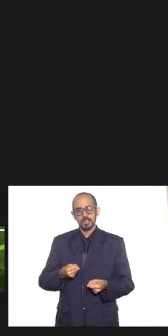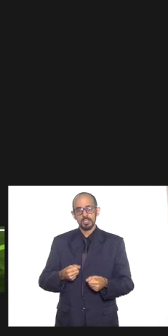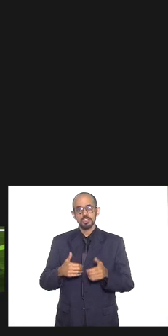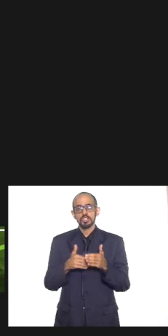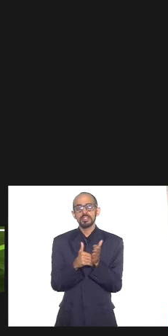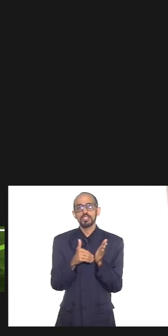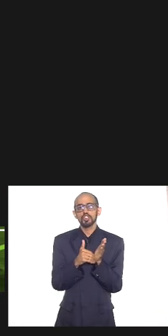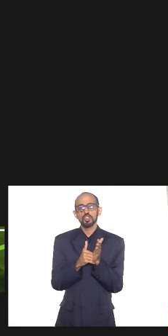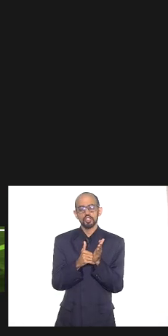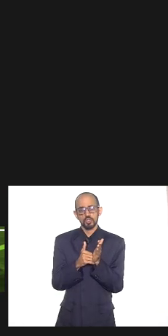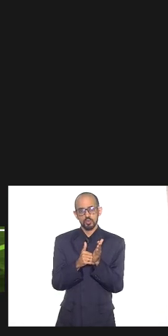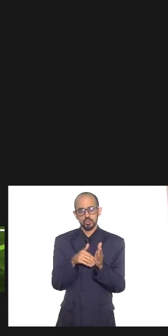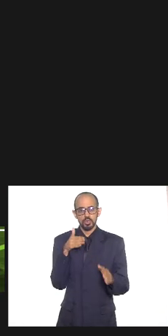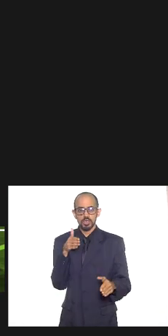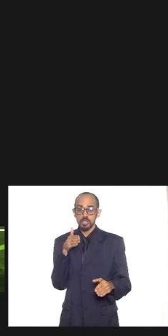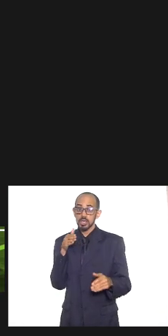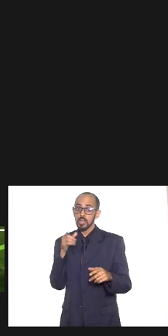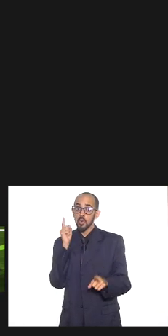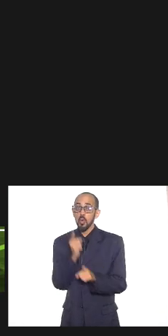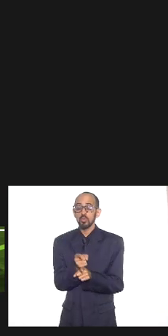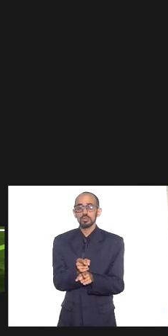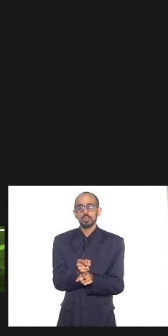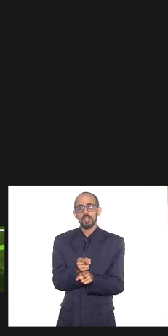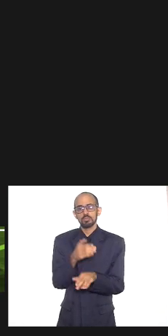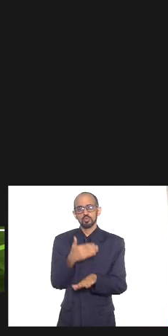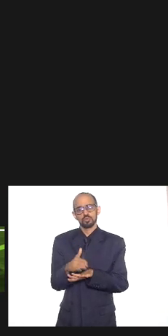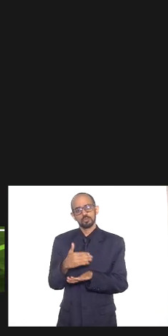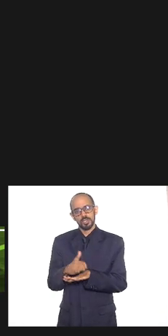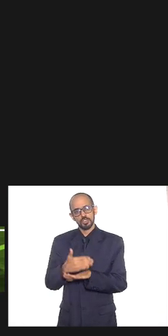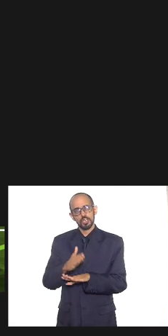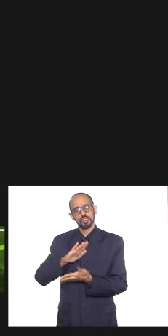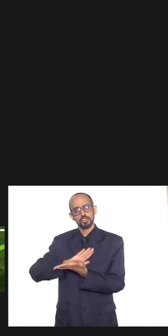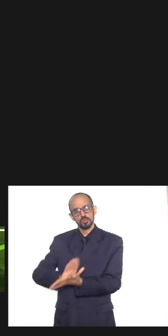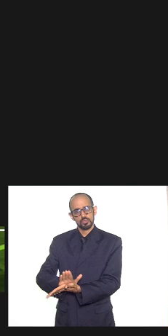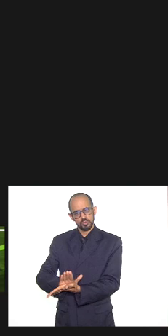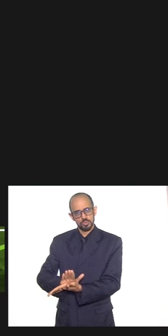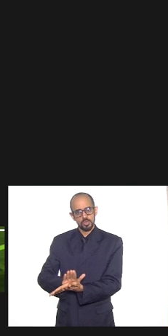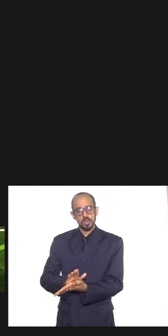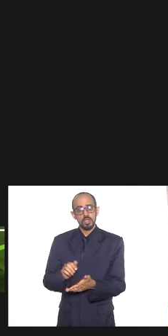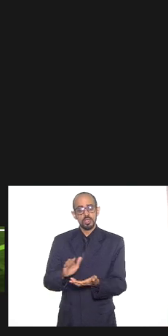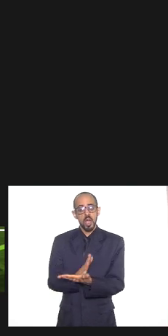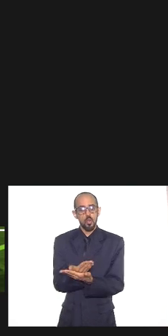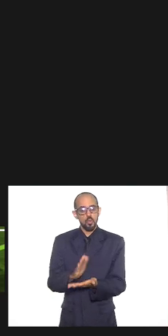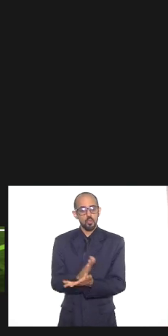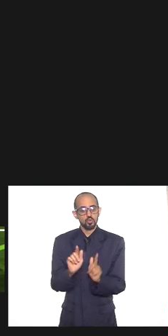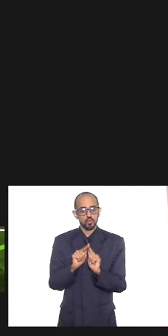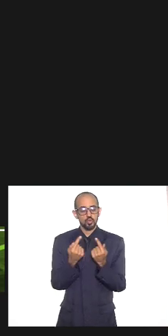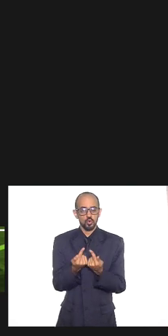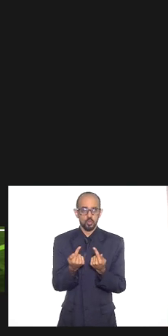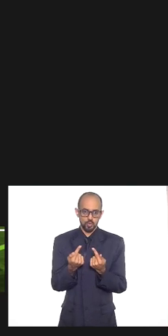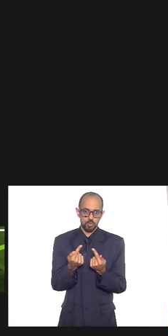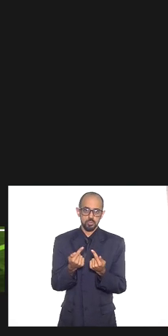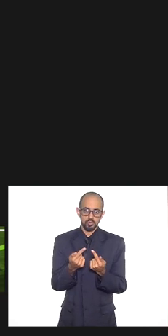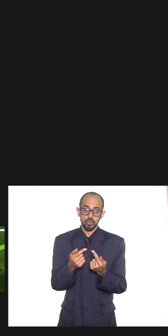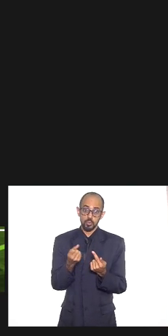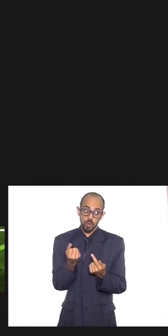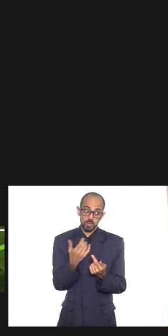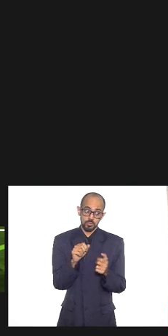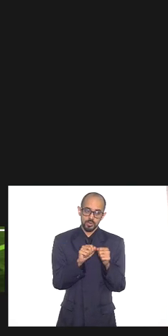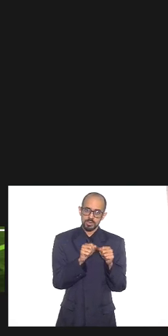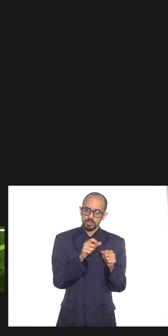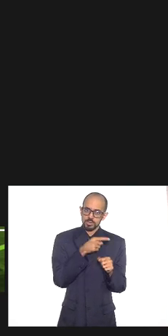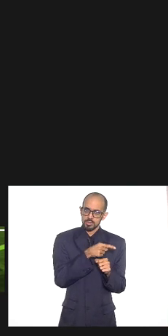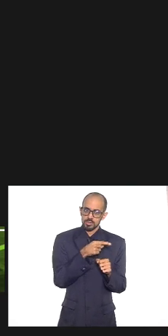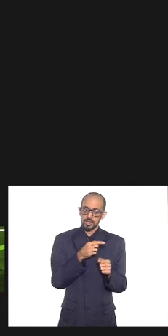praticantes e nós verificamos inclusive que em muitos grupos as pessoas passaram a temer quando alguém praticava algo desse tipo